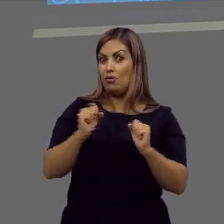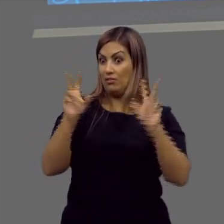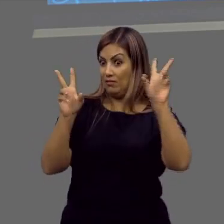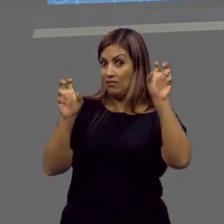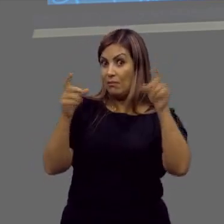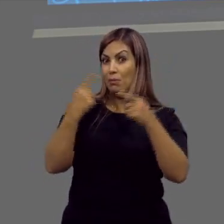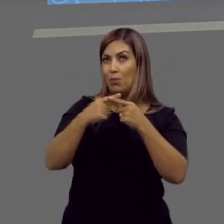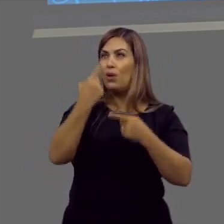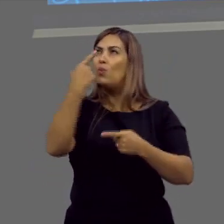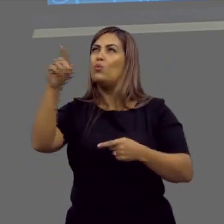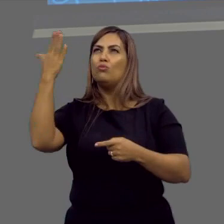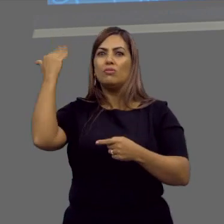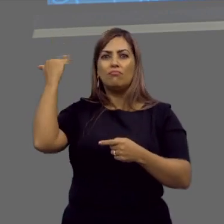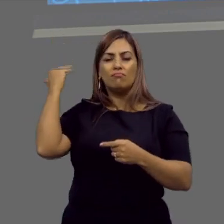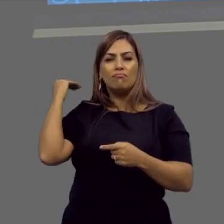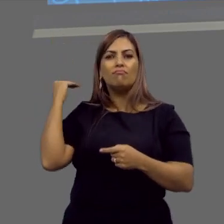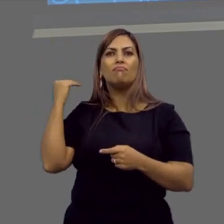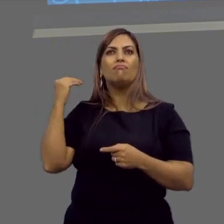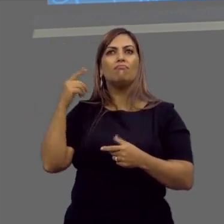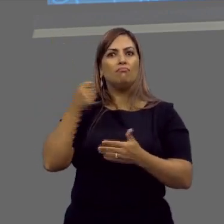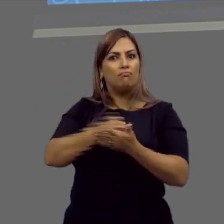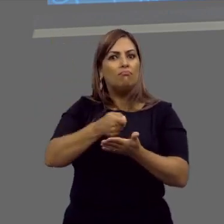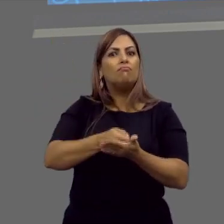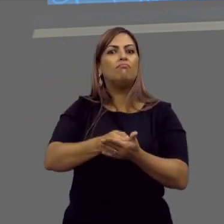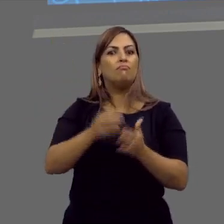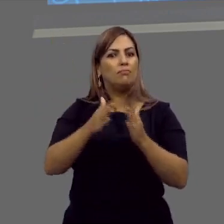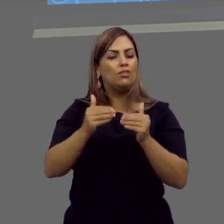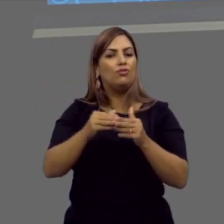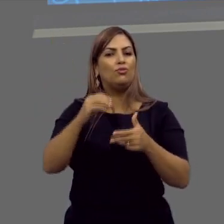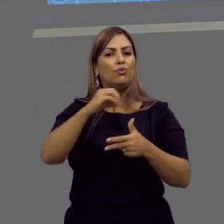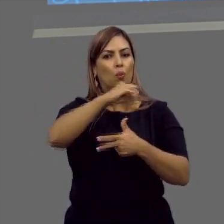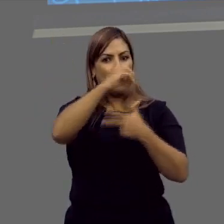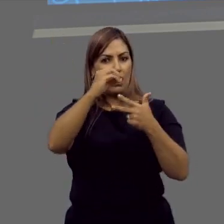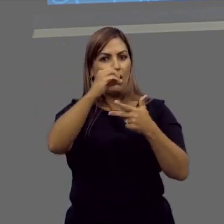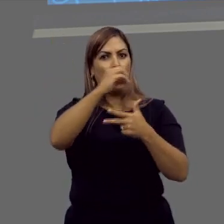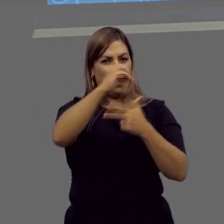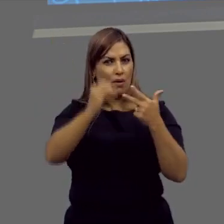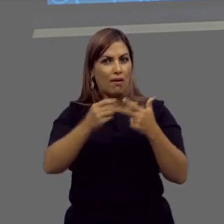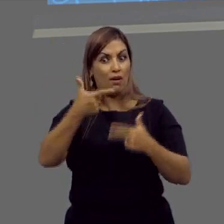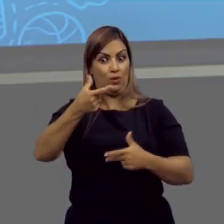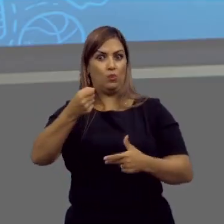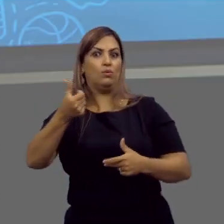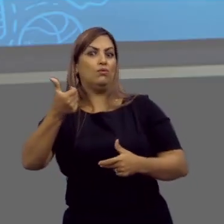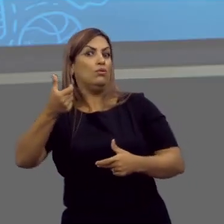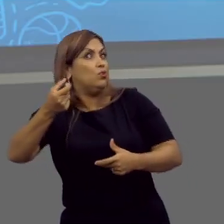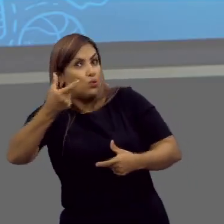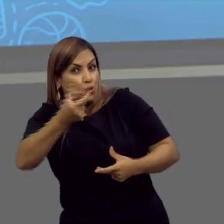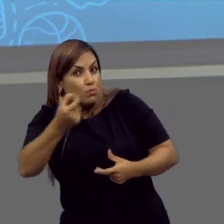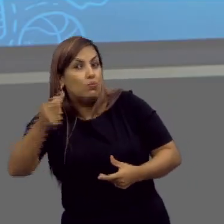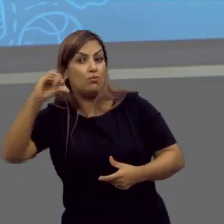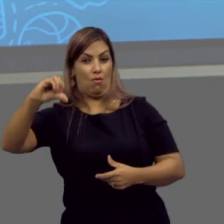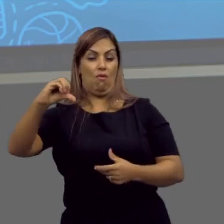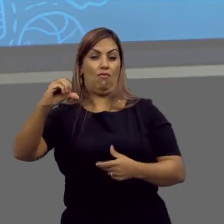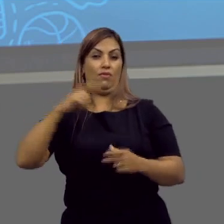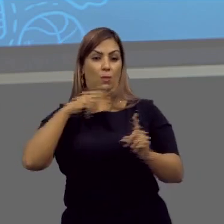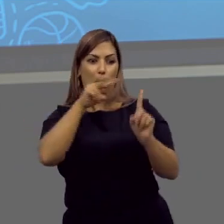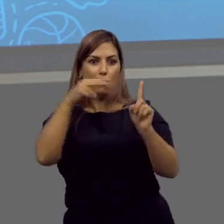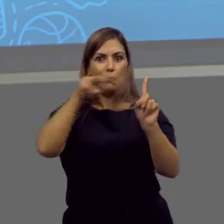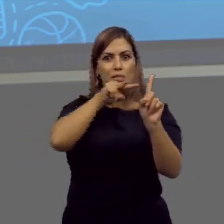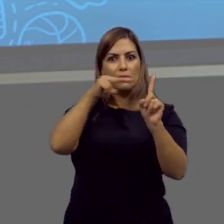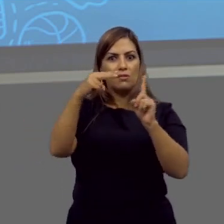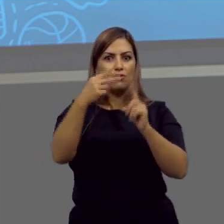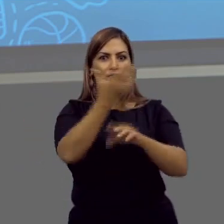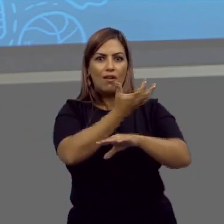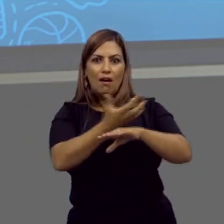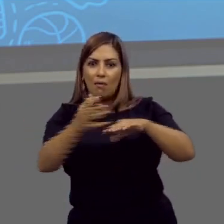venha a ser esse tema, porque a última vez que cobrou a tema de meio ambiente foi em 2009. Pegue a perspectiva do meio ambiente